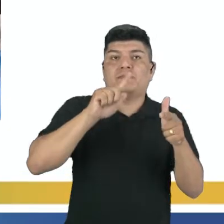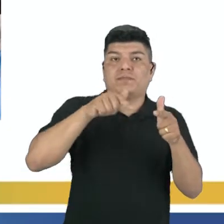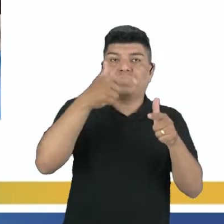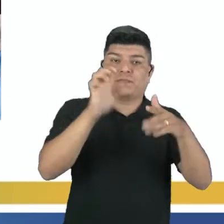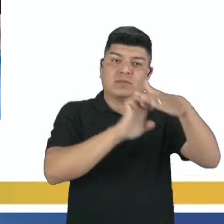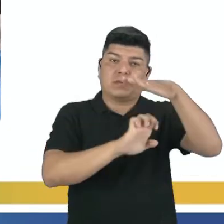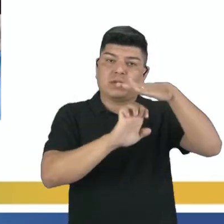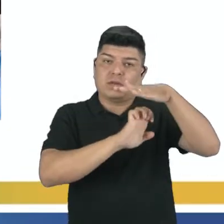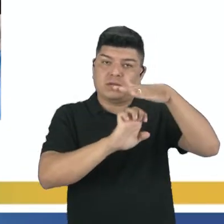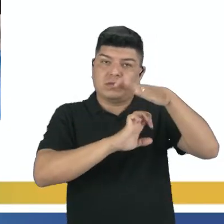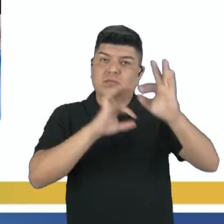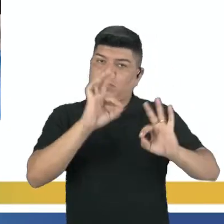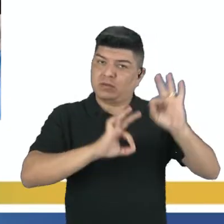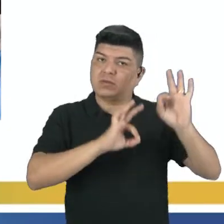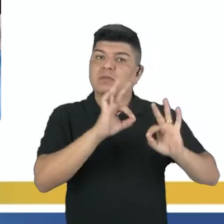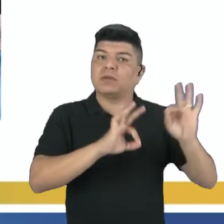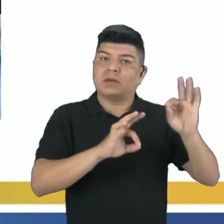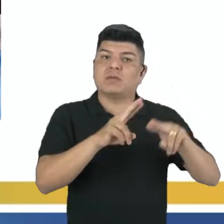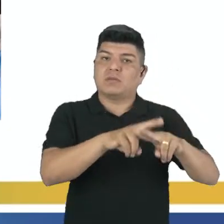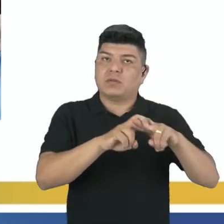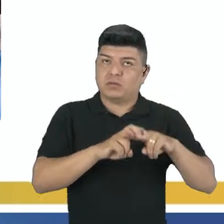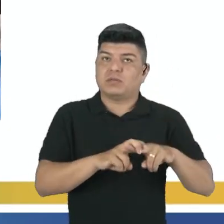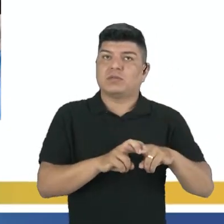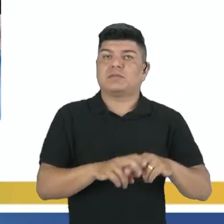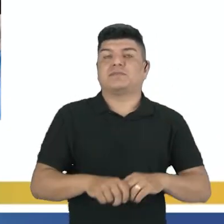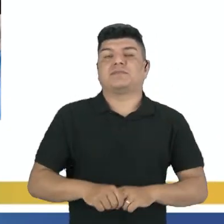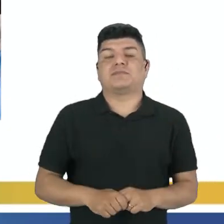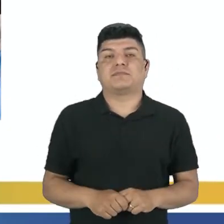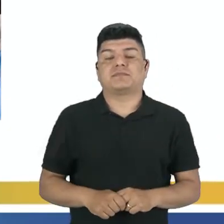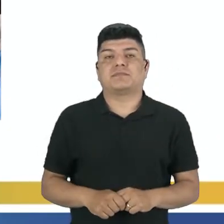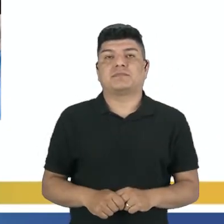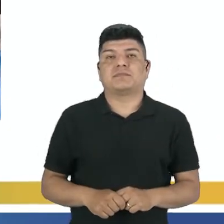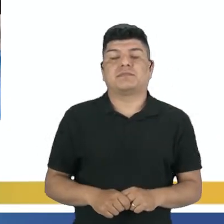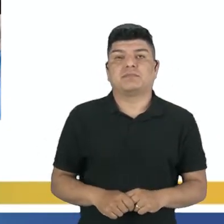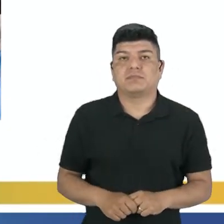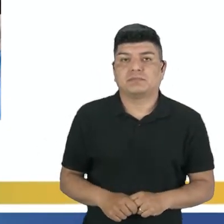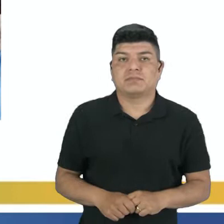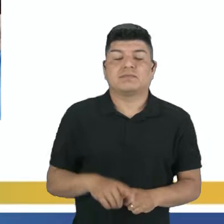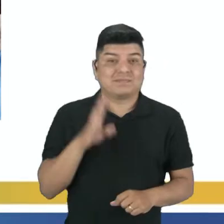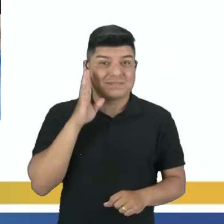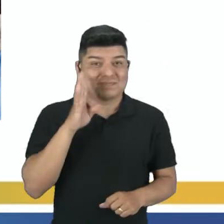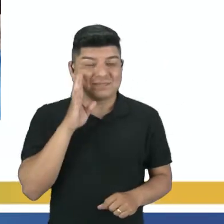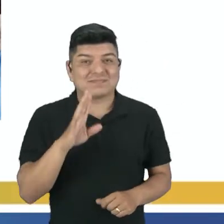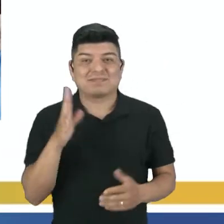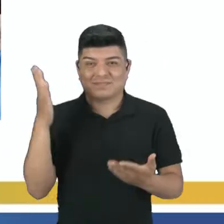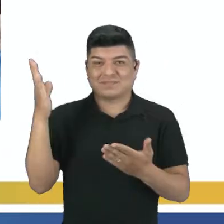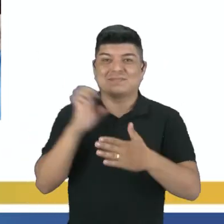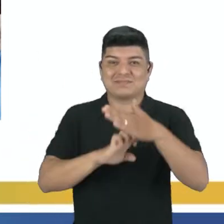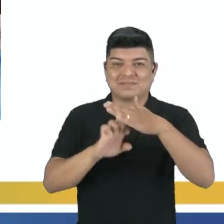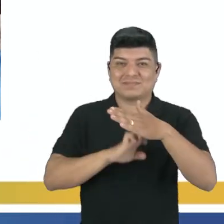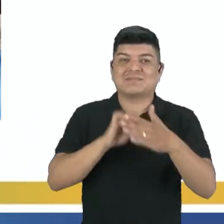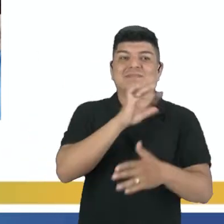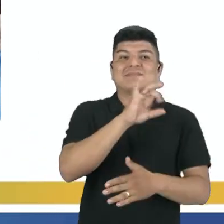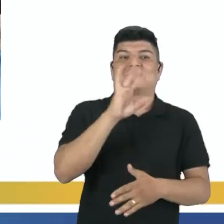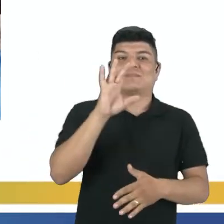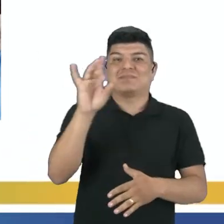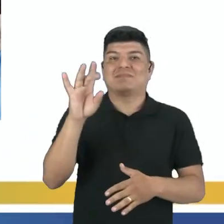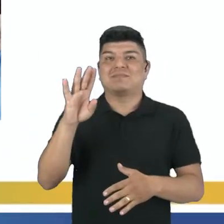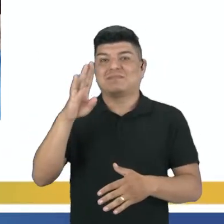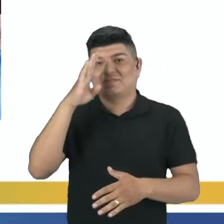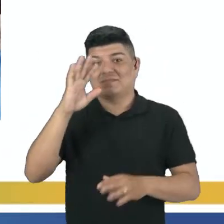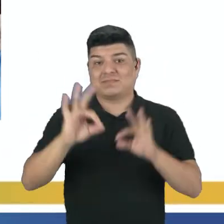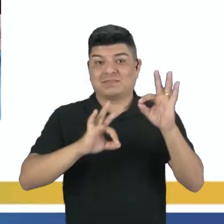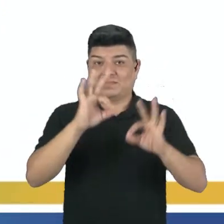empresa. Então é chamado de indústria de beneficiamento. Legal, né? Esse tipo de indústria, cada uma fazendo sua função,